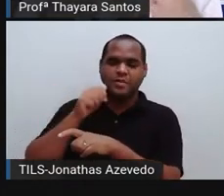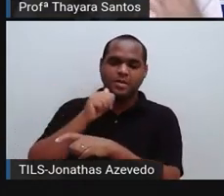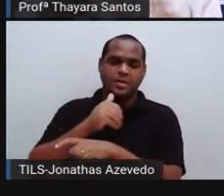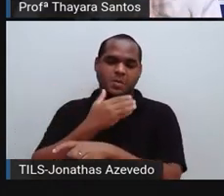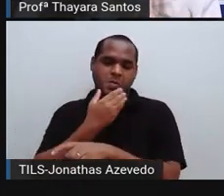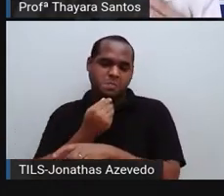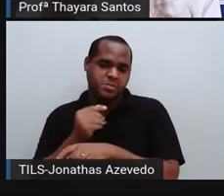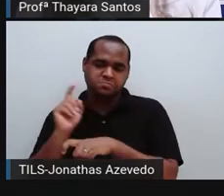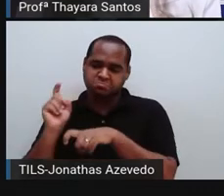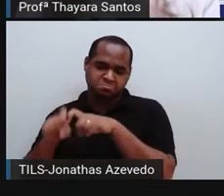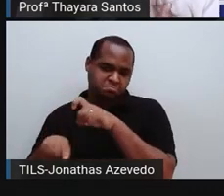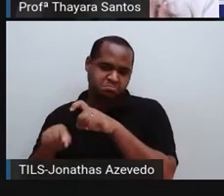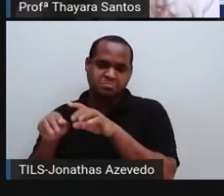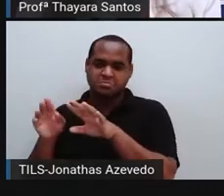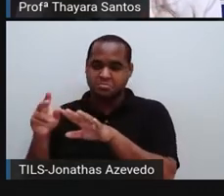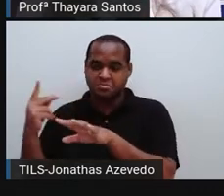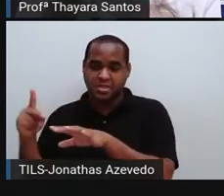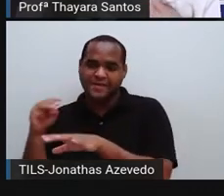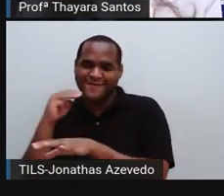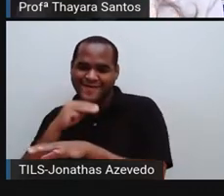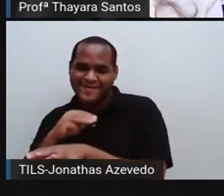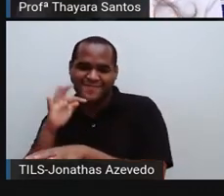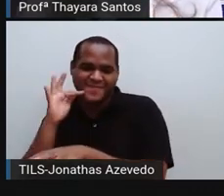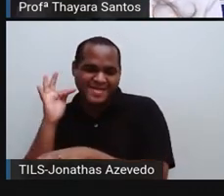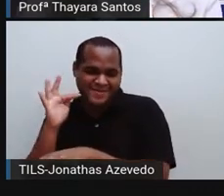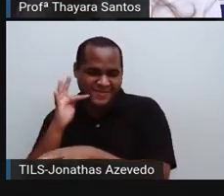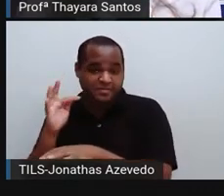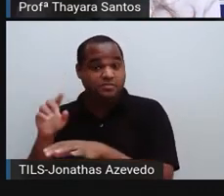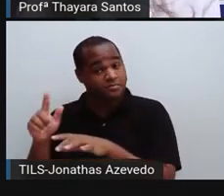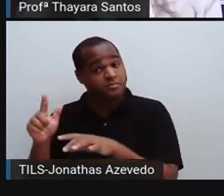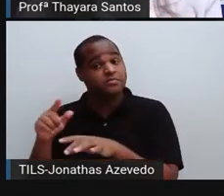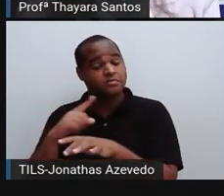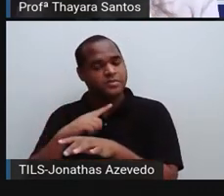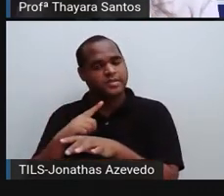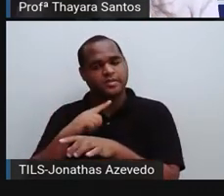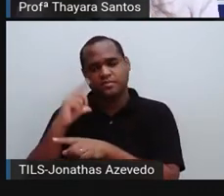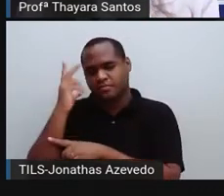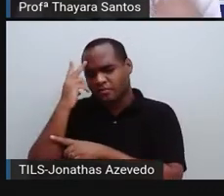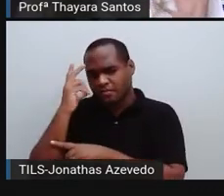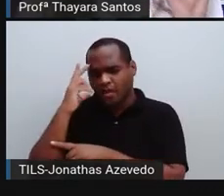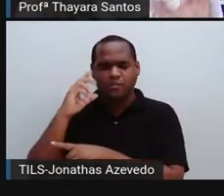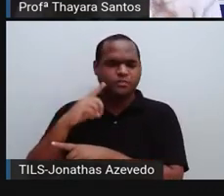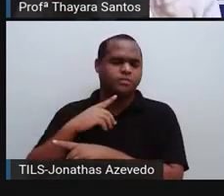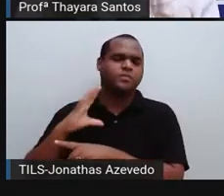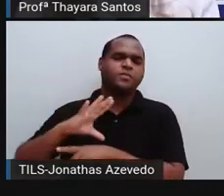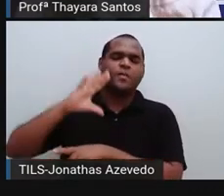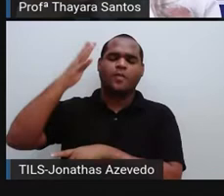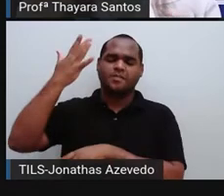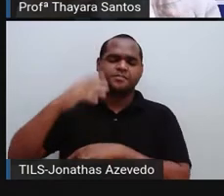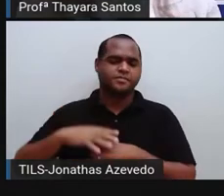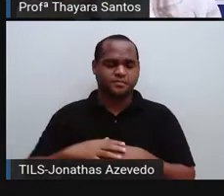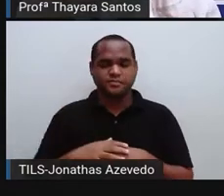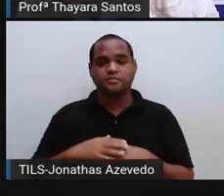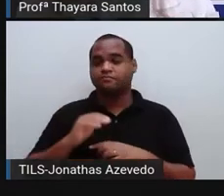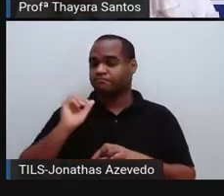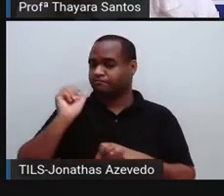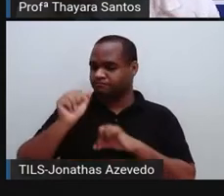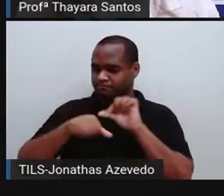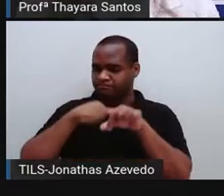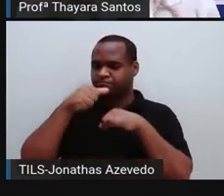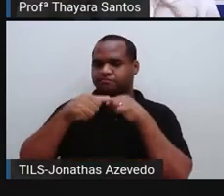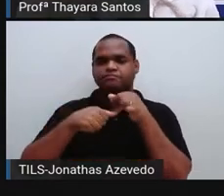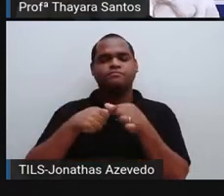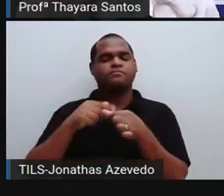a mutação também é uma das coisas que move a seleção natural. Por quê? A mutação é uma modificação que